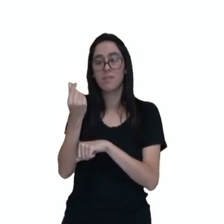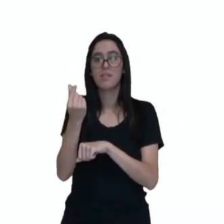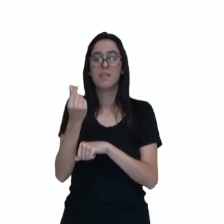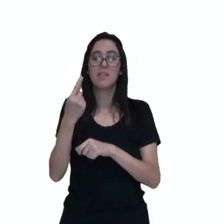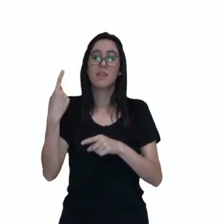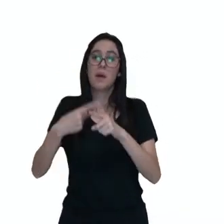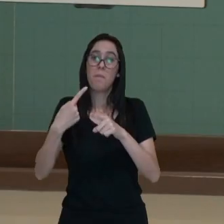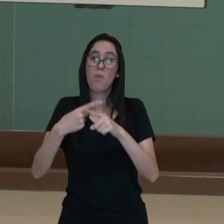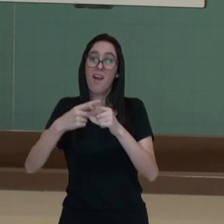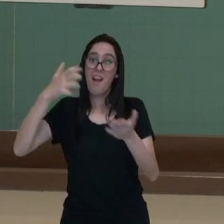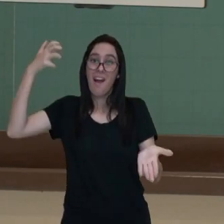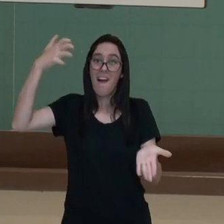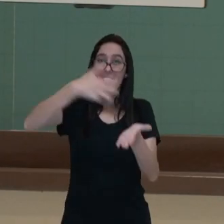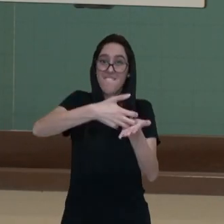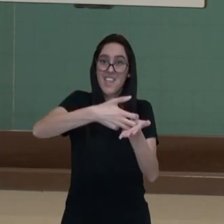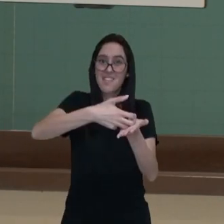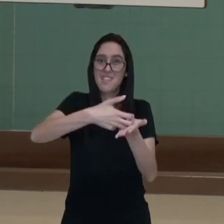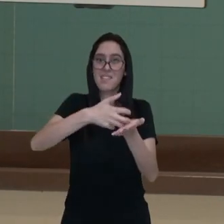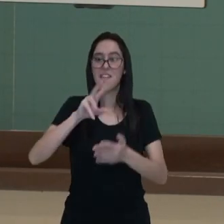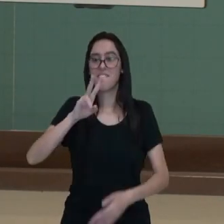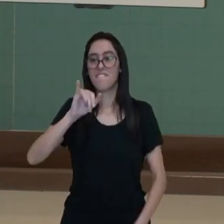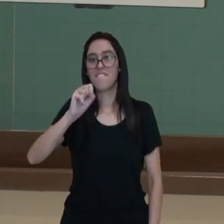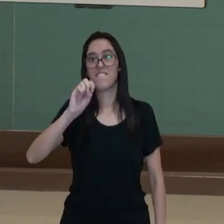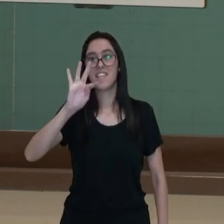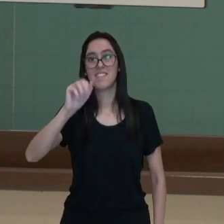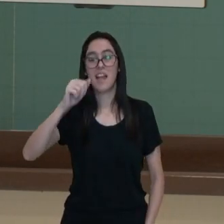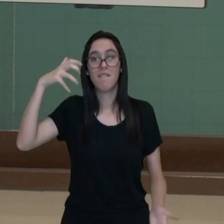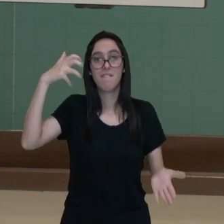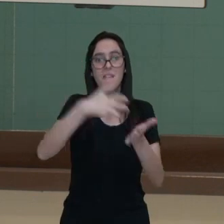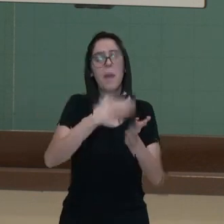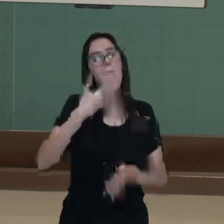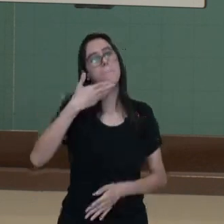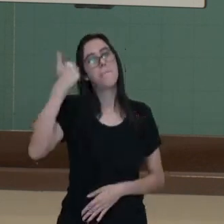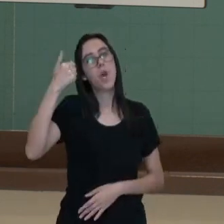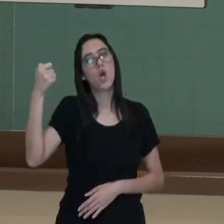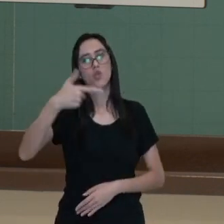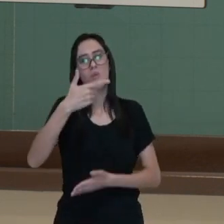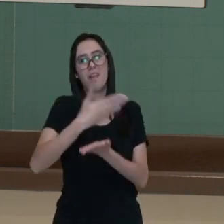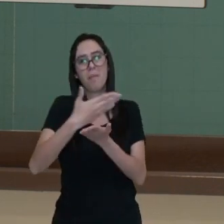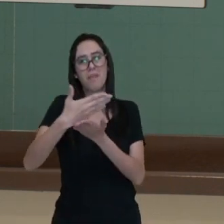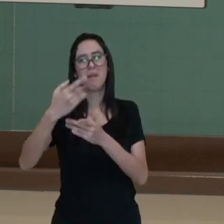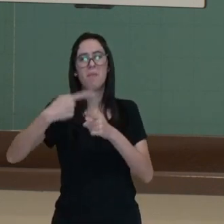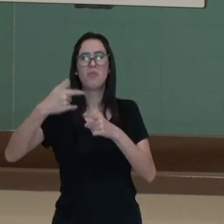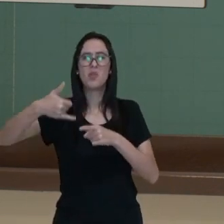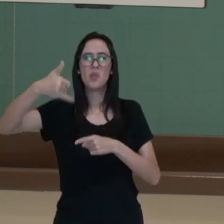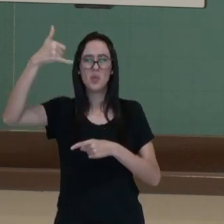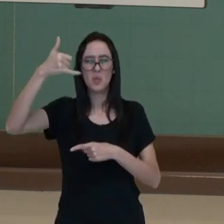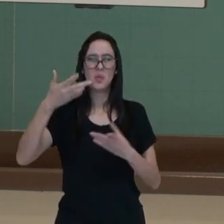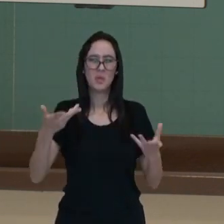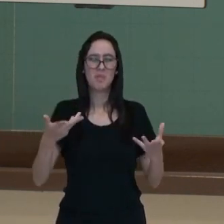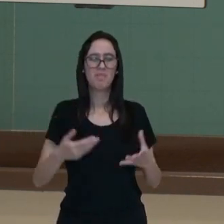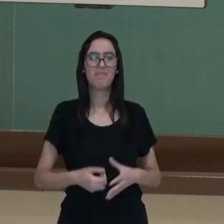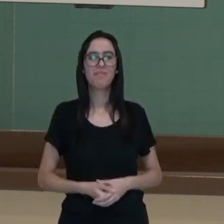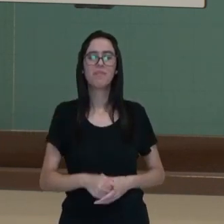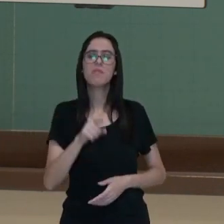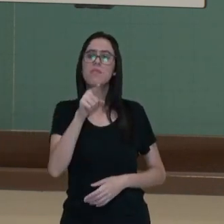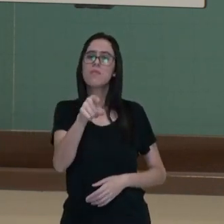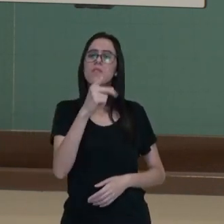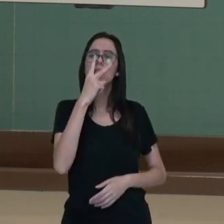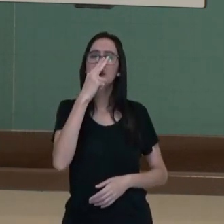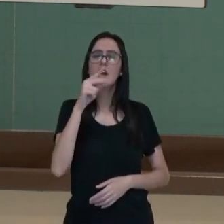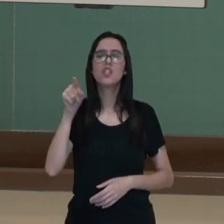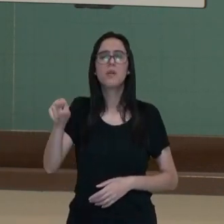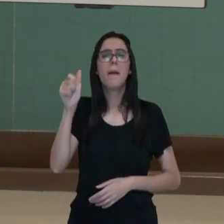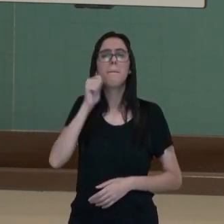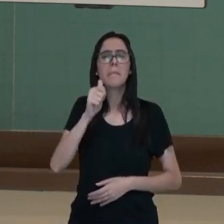sempre a melhor opção, né? Porque quando você compra a prazo, normalmente tem juro. Então, você acha que a forma como